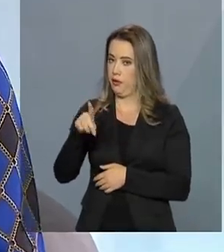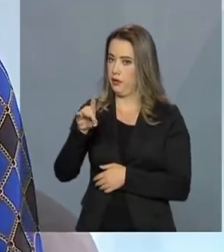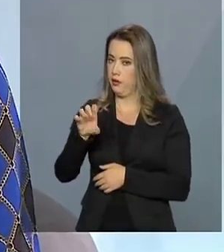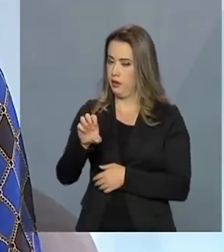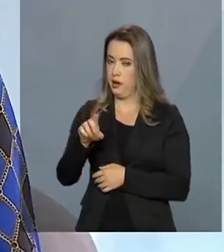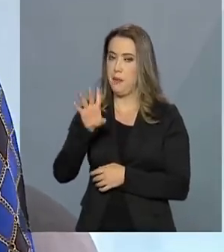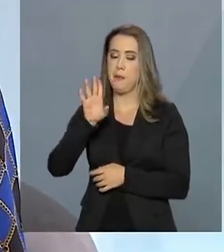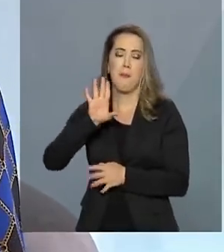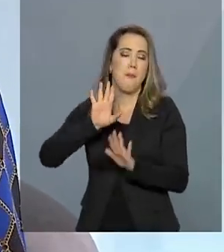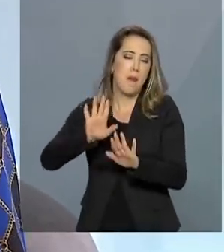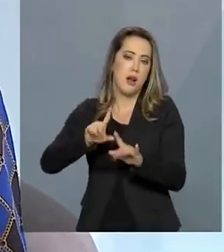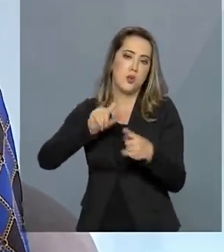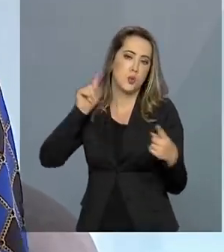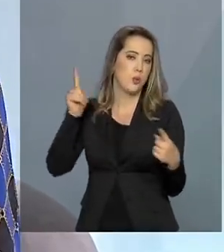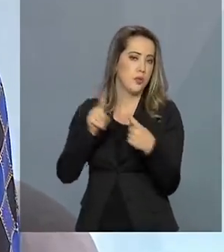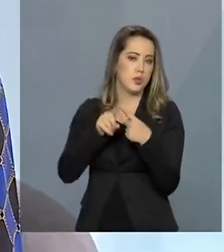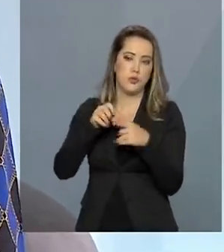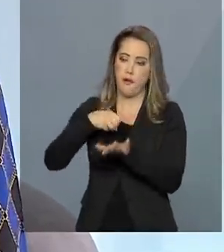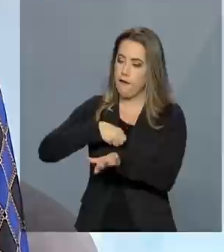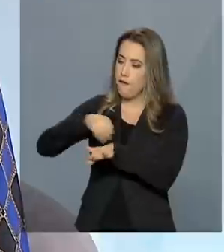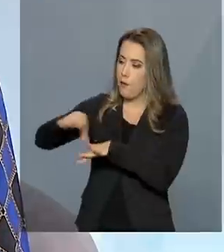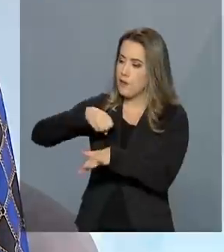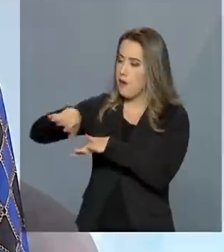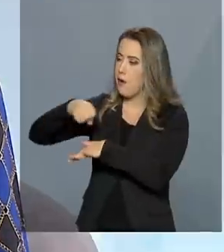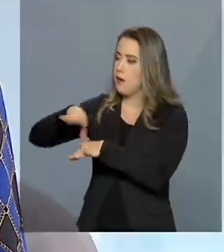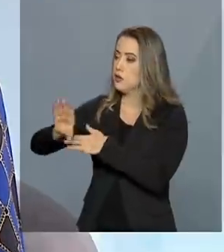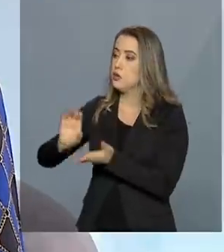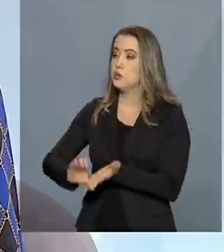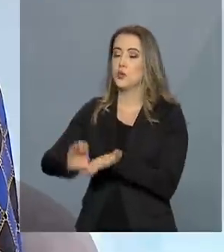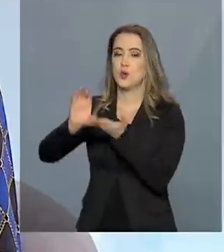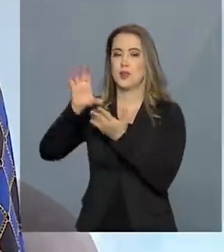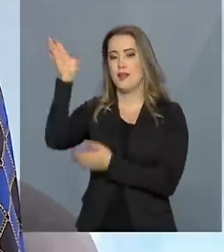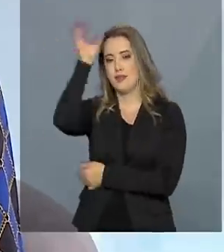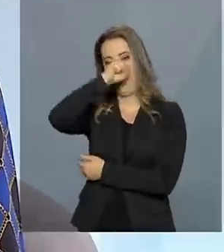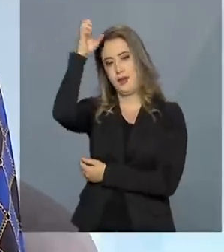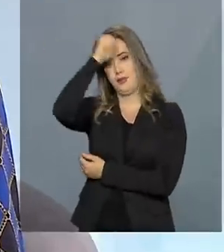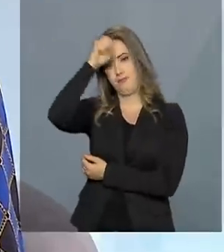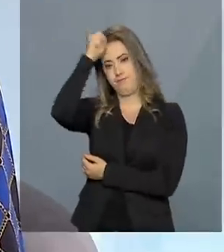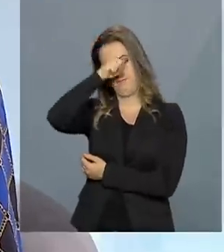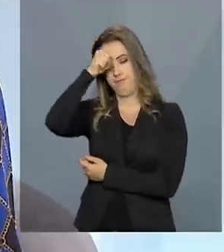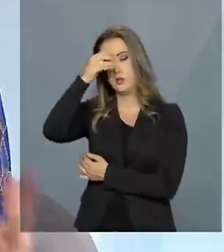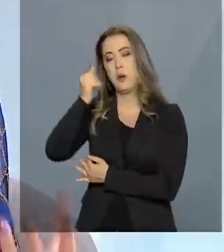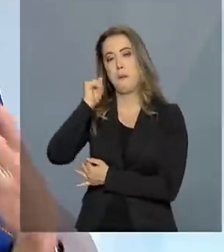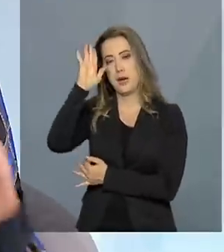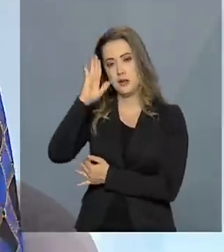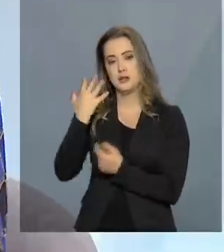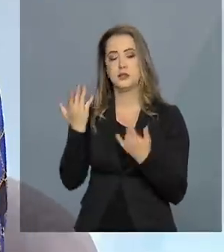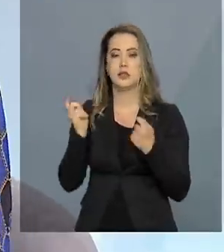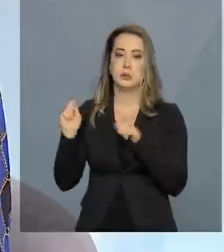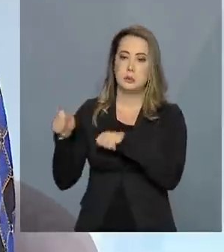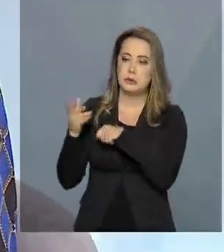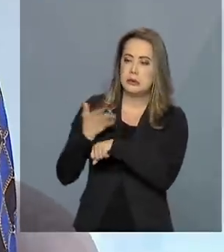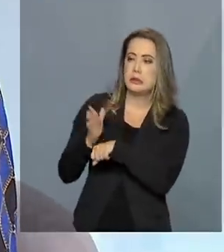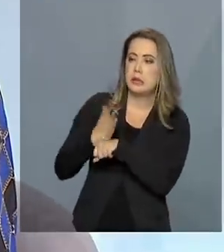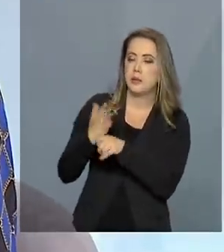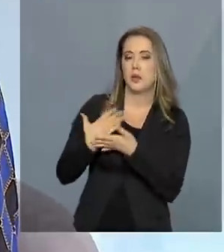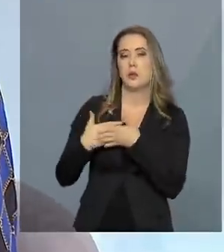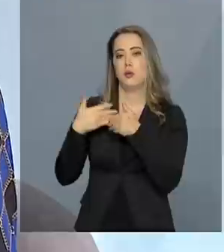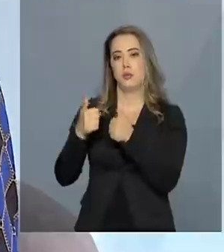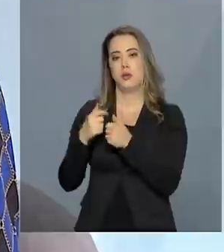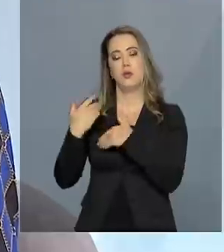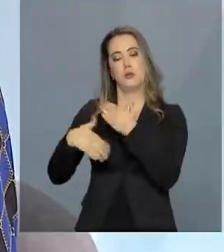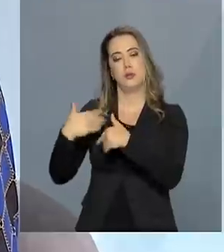informações para os conselheiros, para que eles possam estar mais capacitados para